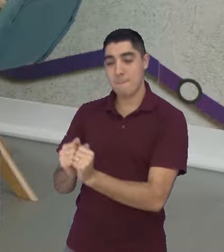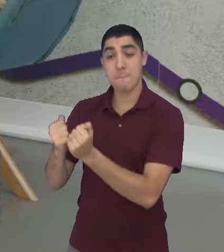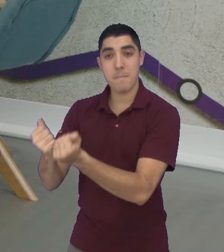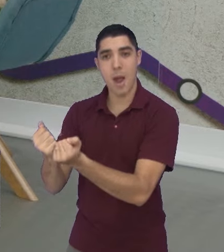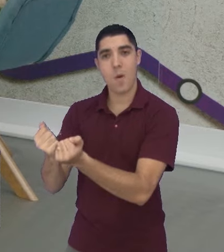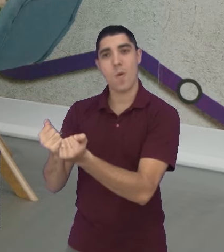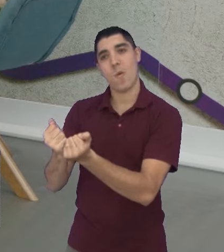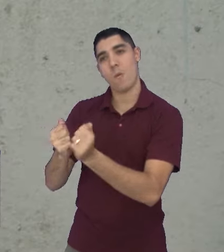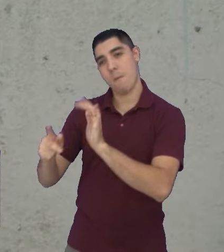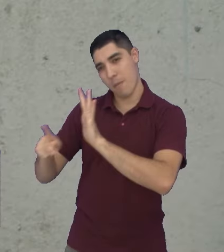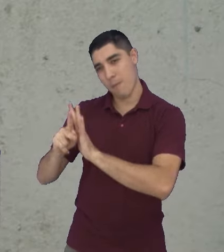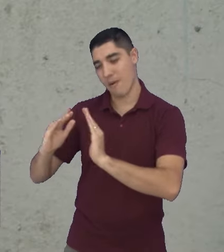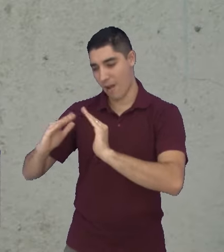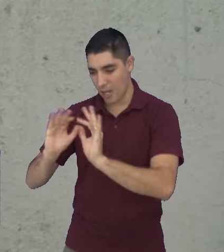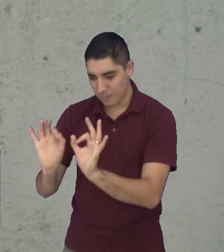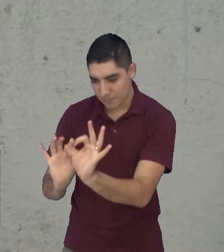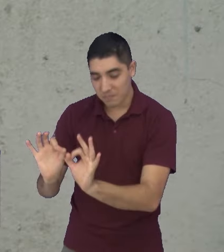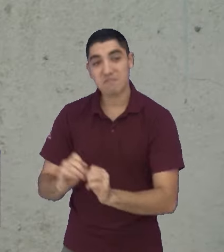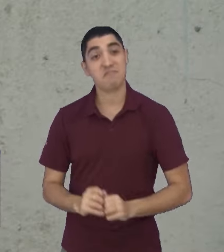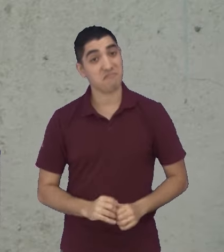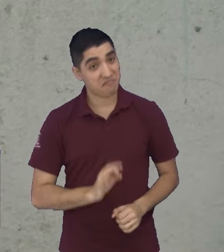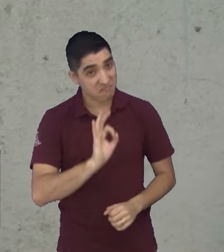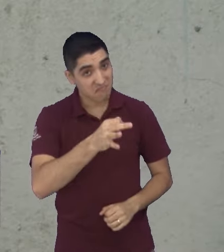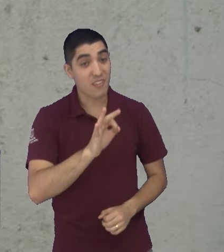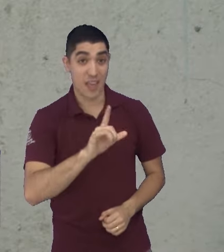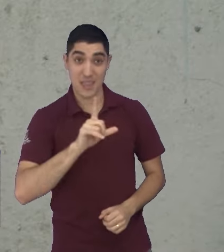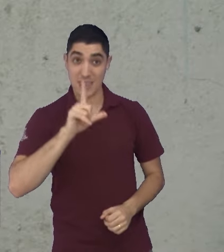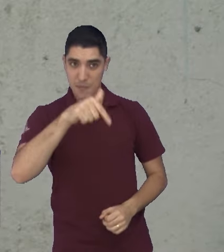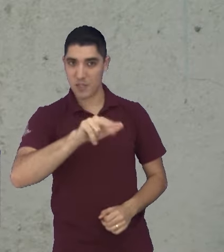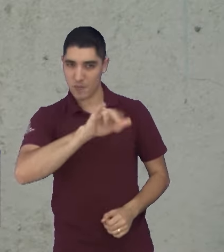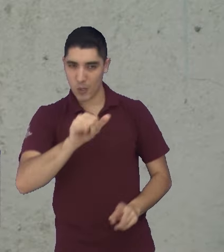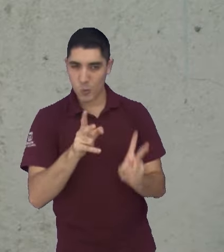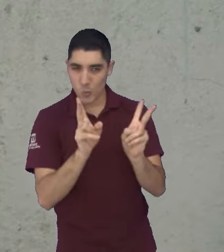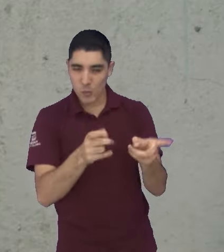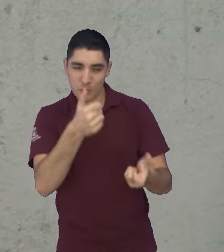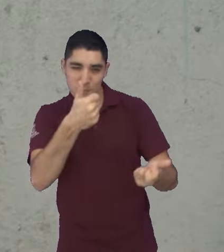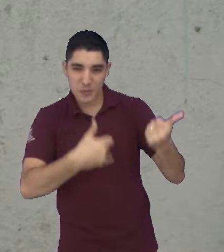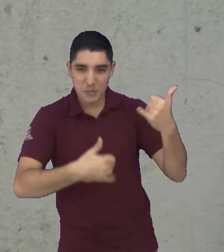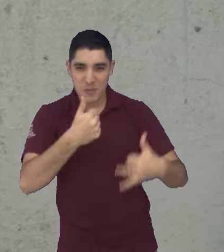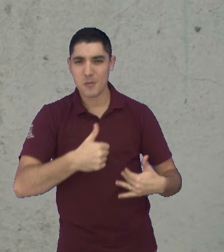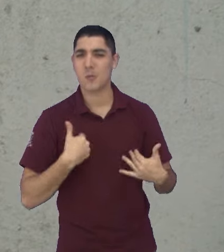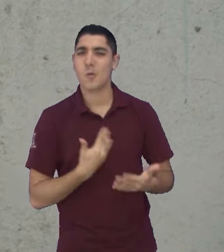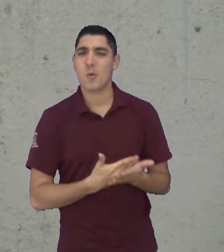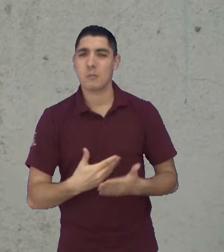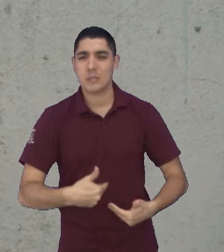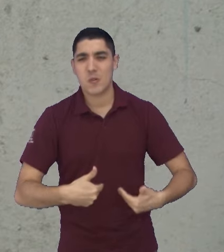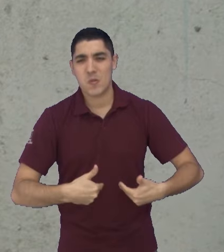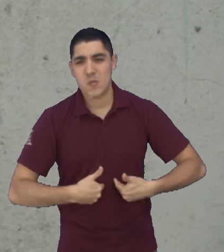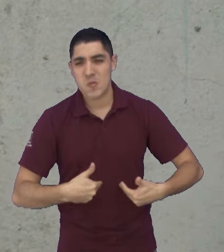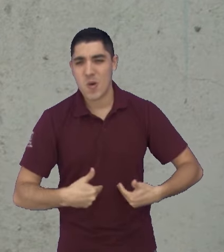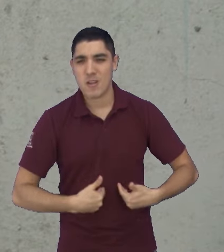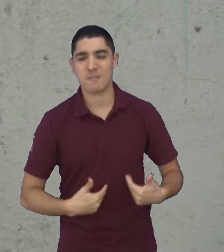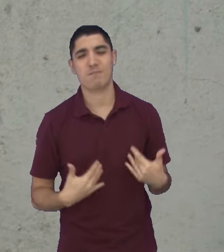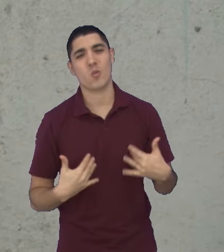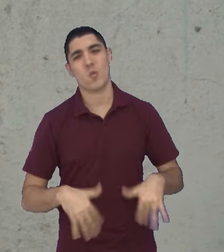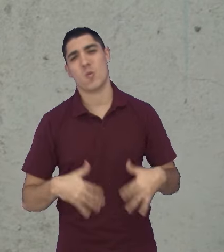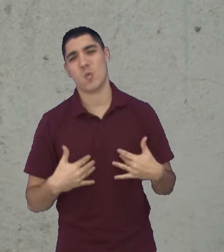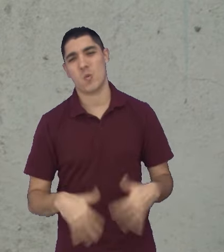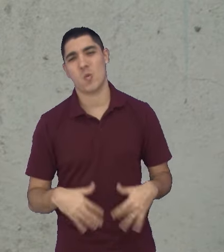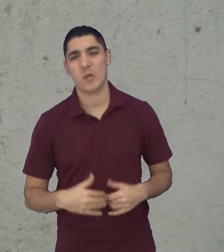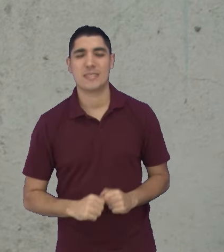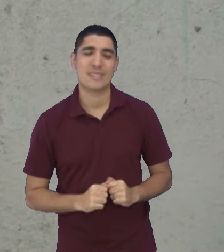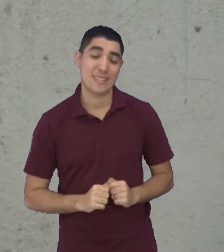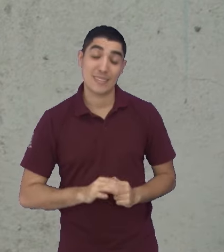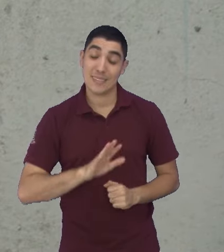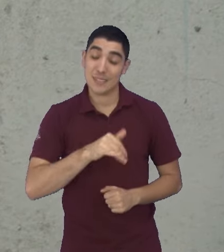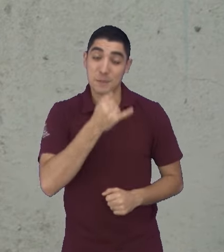Exatamente. Isso é microempreendedora, A vai falar mais disso daqui a pouquinho. Já tá dando fome, viu, Tati? Olha, Tatiana, dando fome aqui nesse programa,